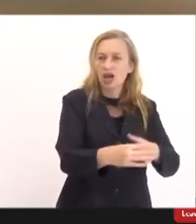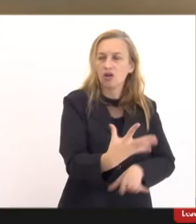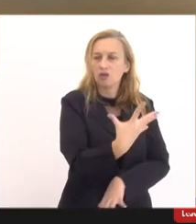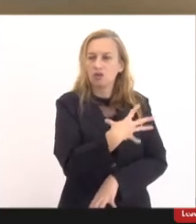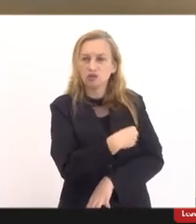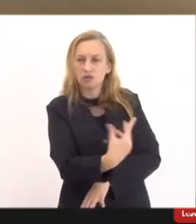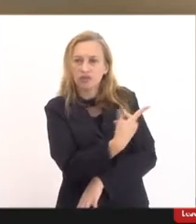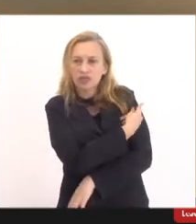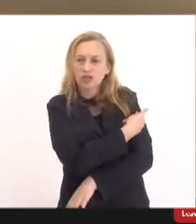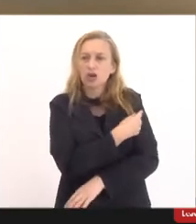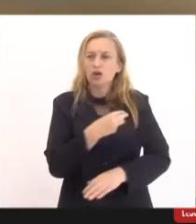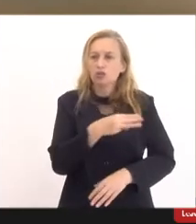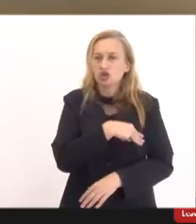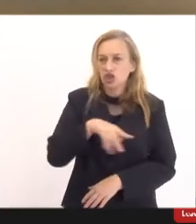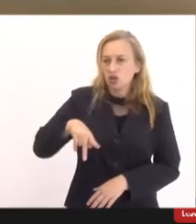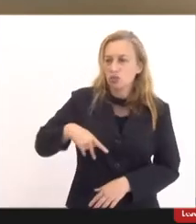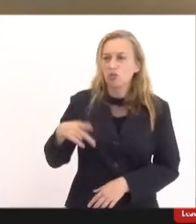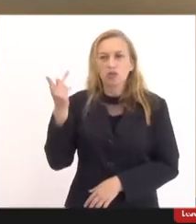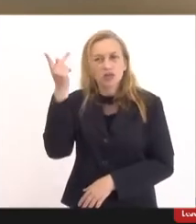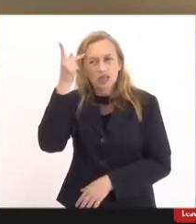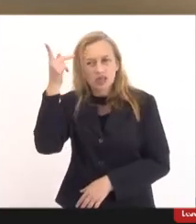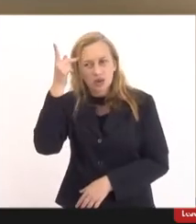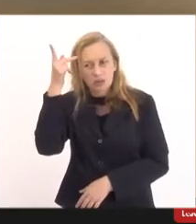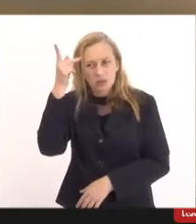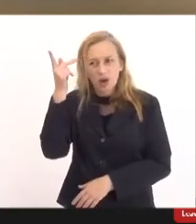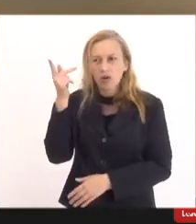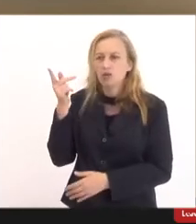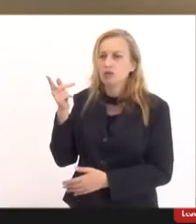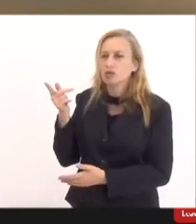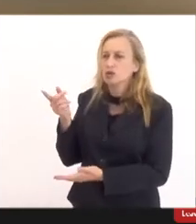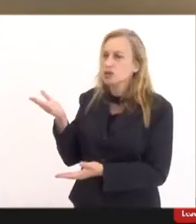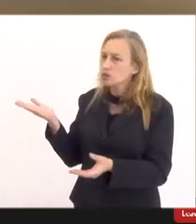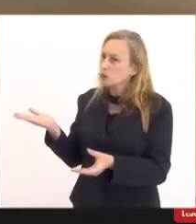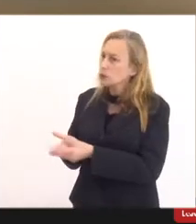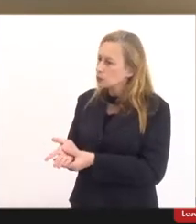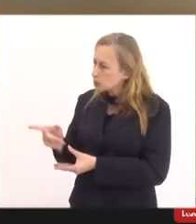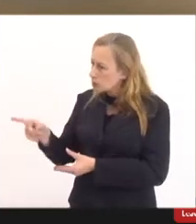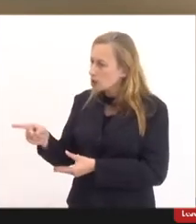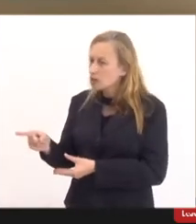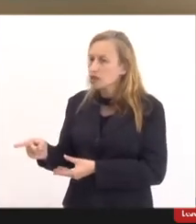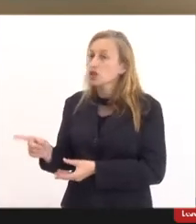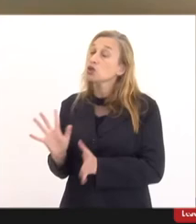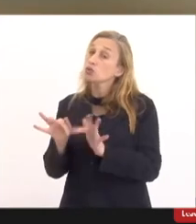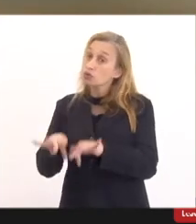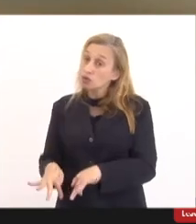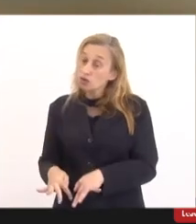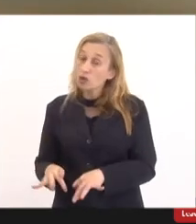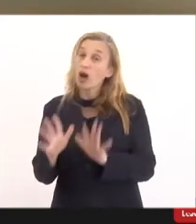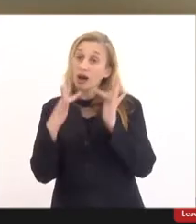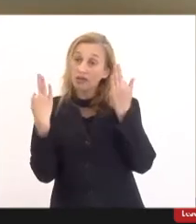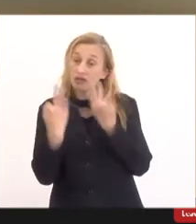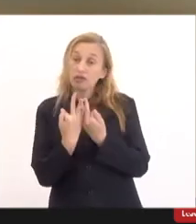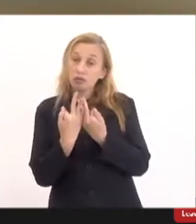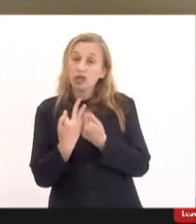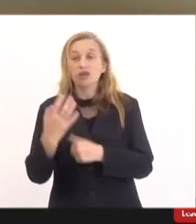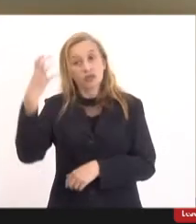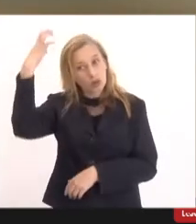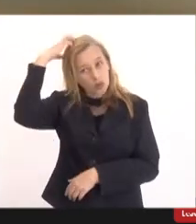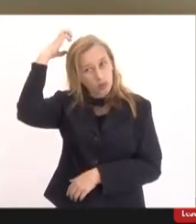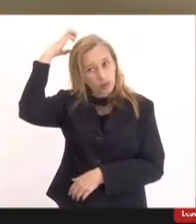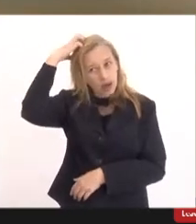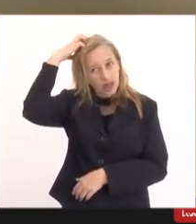Então, o Ministério Público de São Paulo os processou e, ao final, foi aquela família condenada a